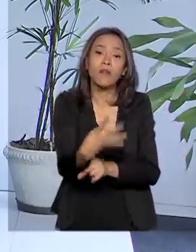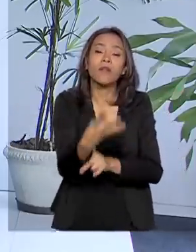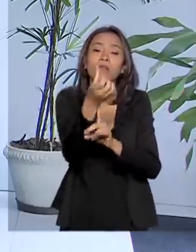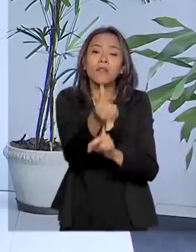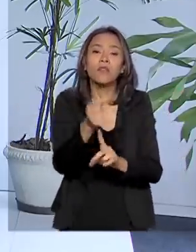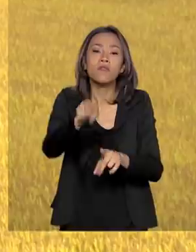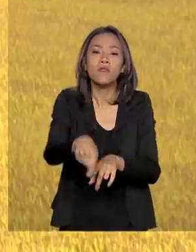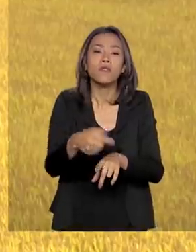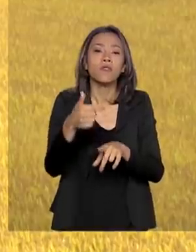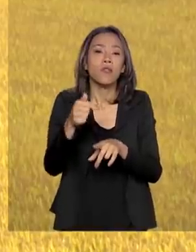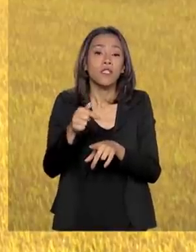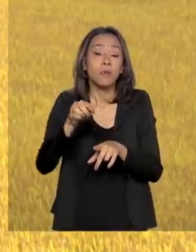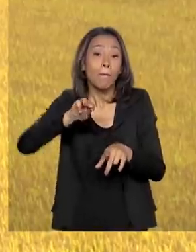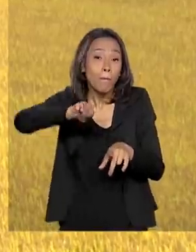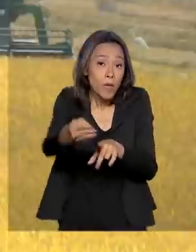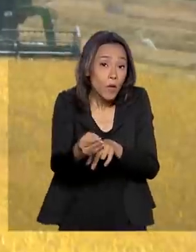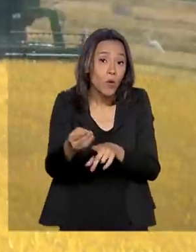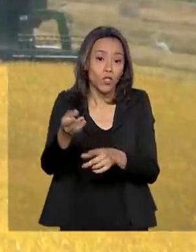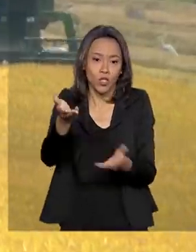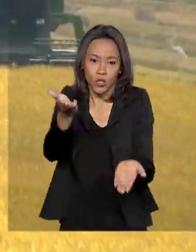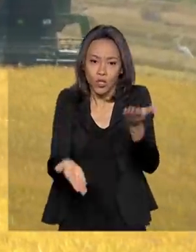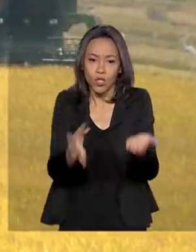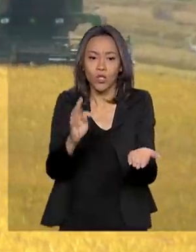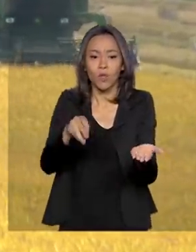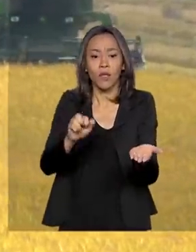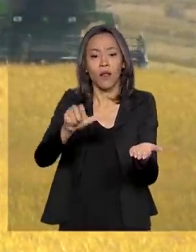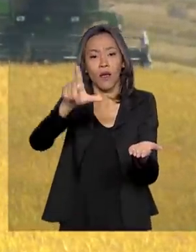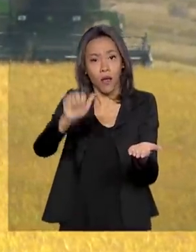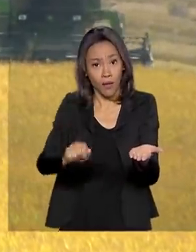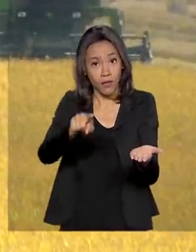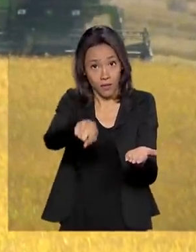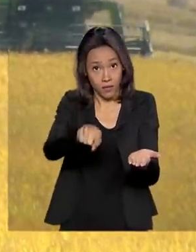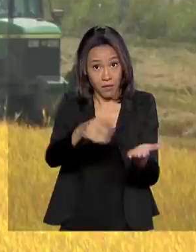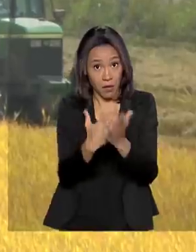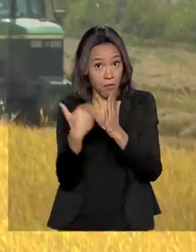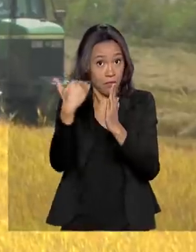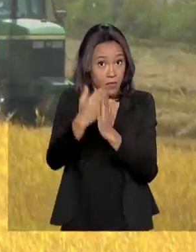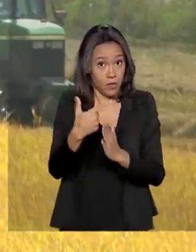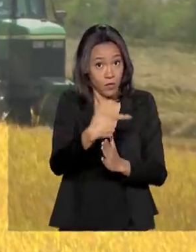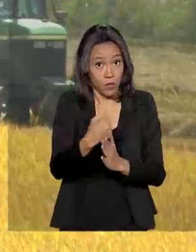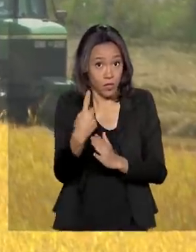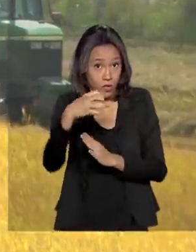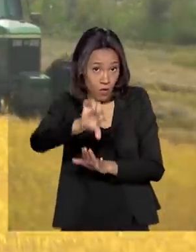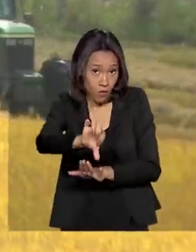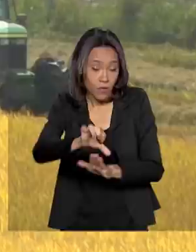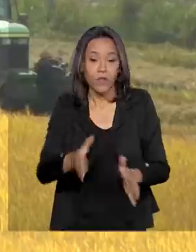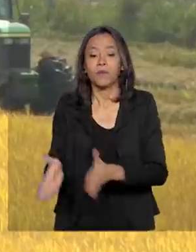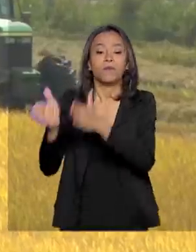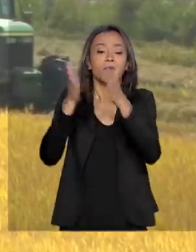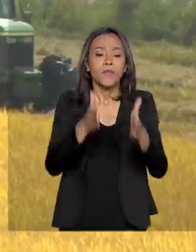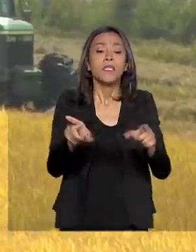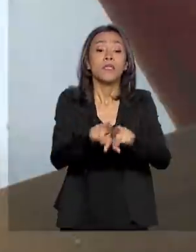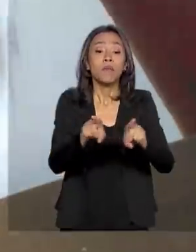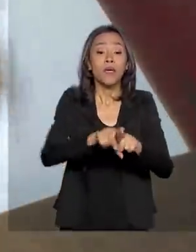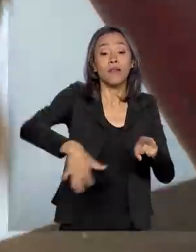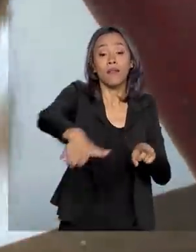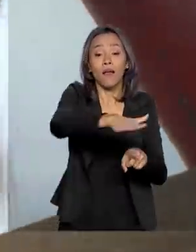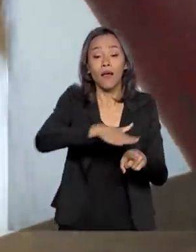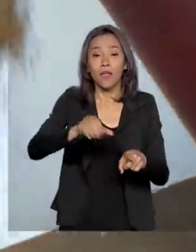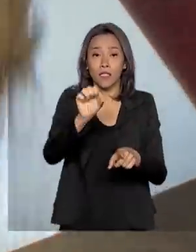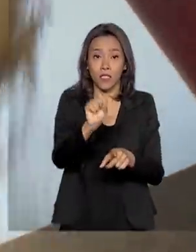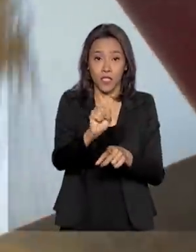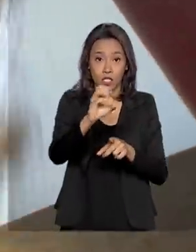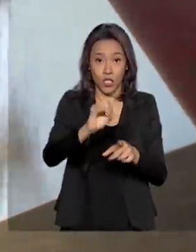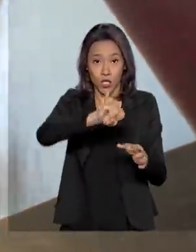toneladas, 2,2% acima do resultado de 2019. A estimativa de recorde também na produção de soja,